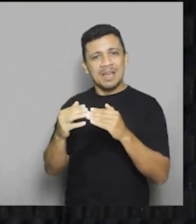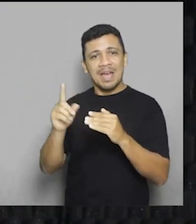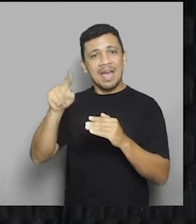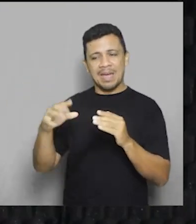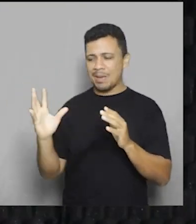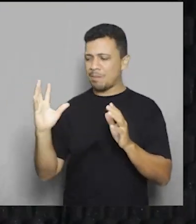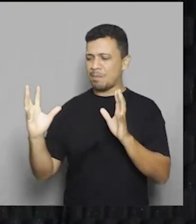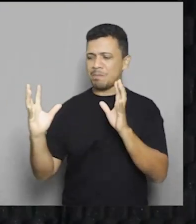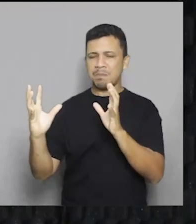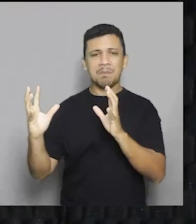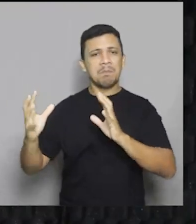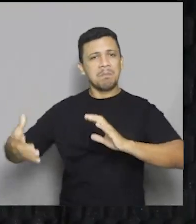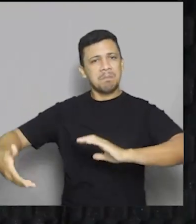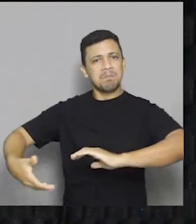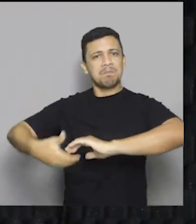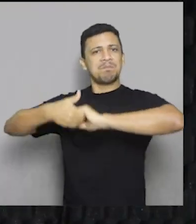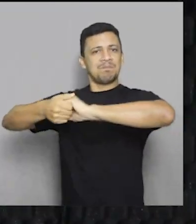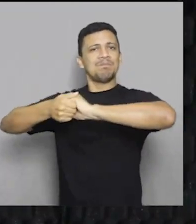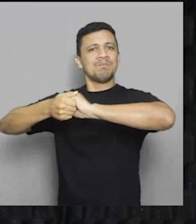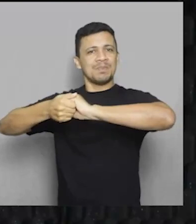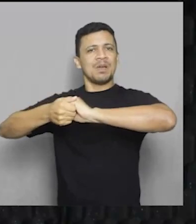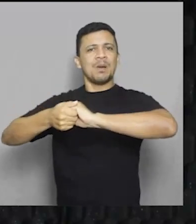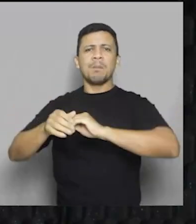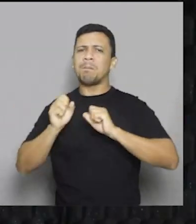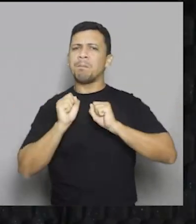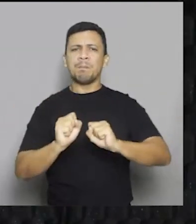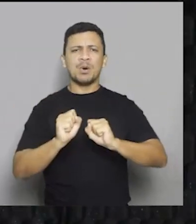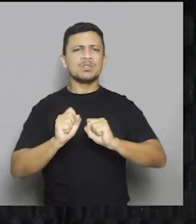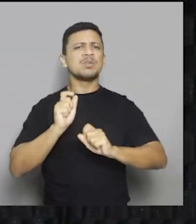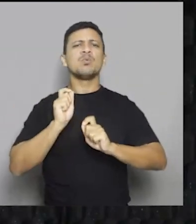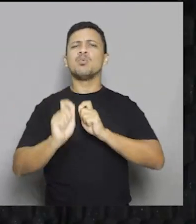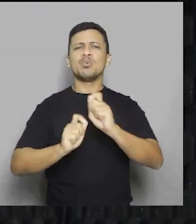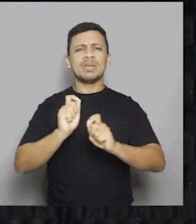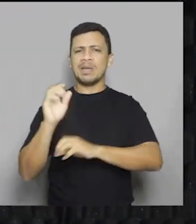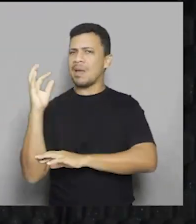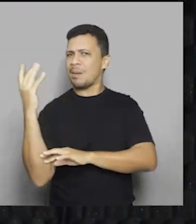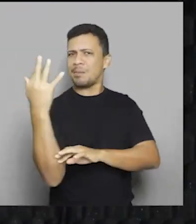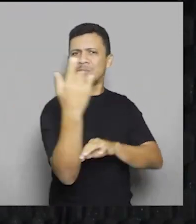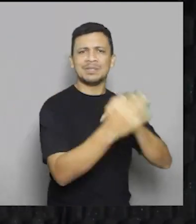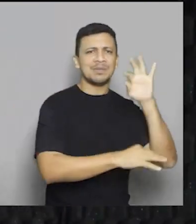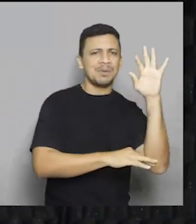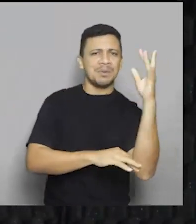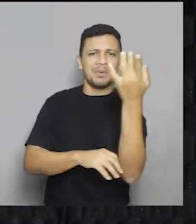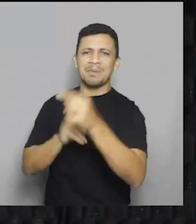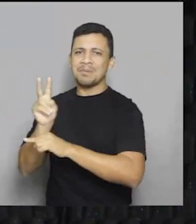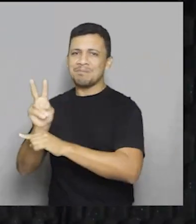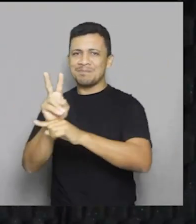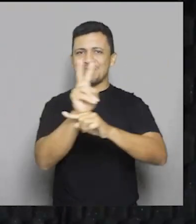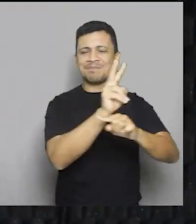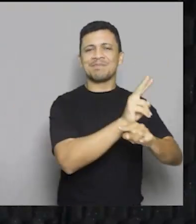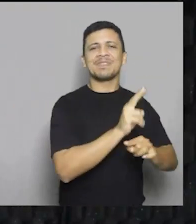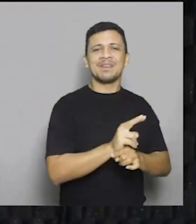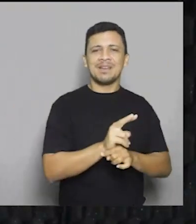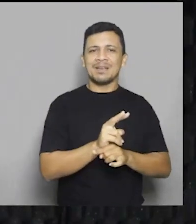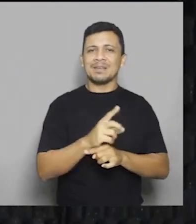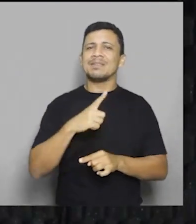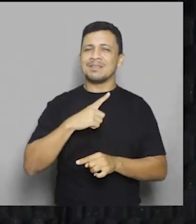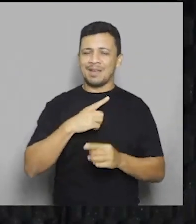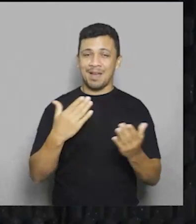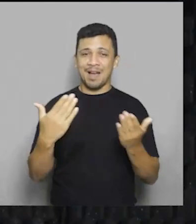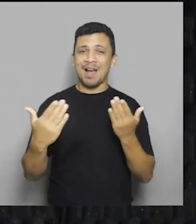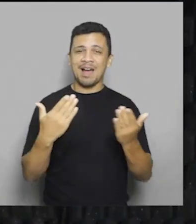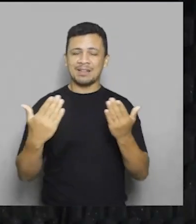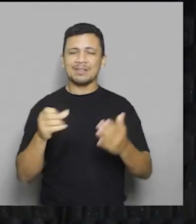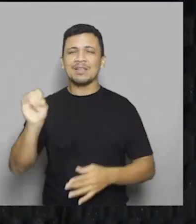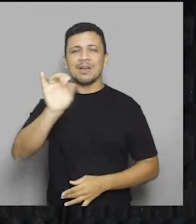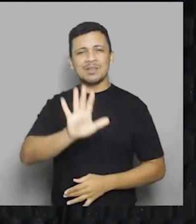é um dando a mão para o outro para que se possa preservar o meio ambiente. Então, saibam analisar as imagens